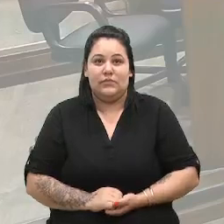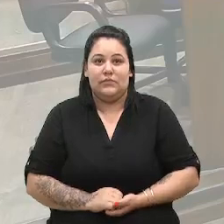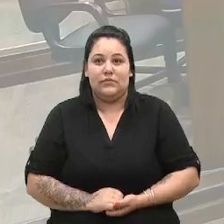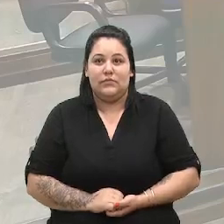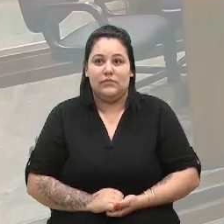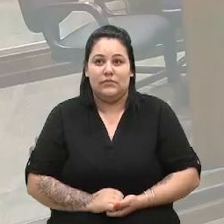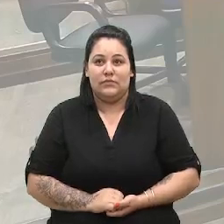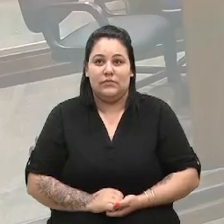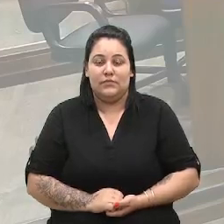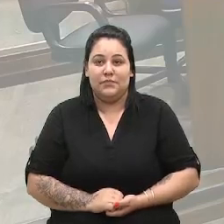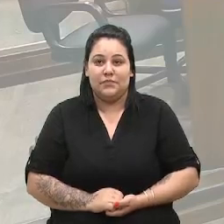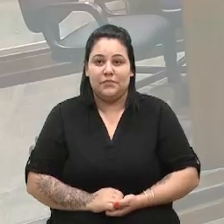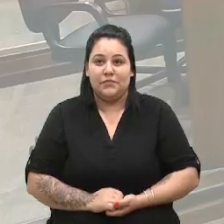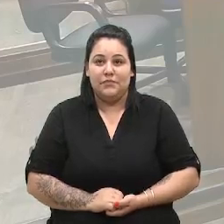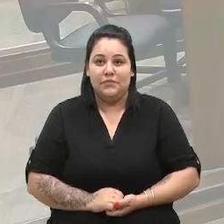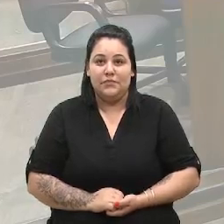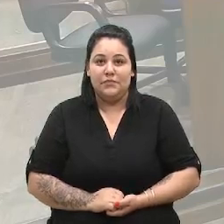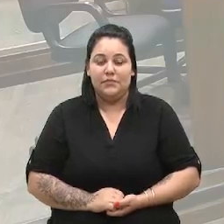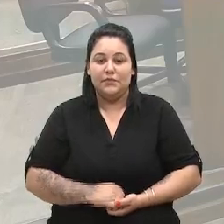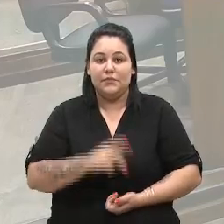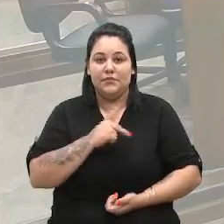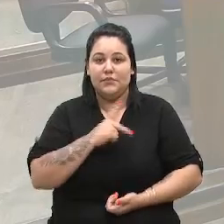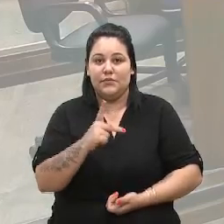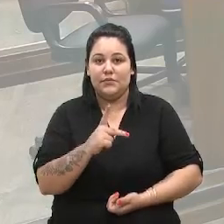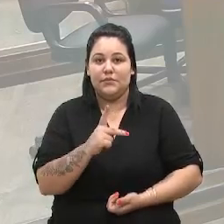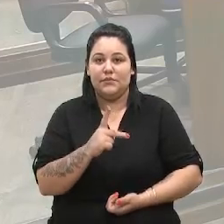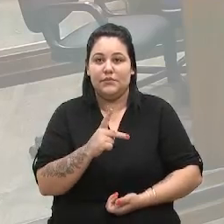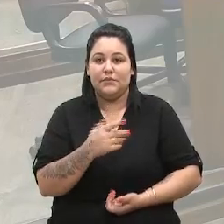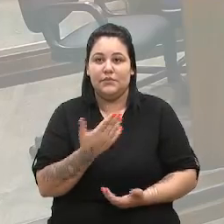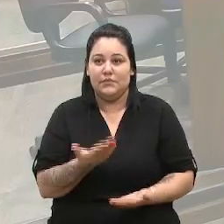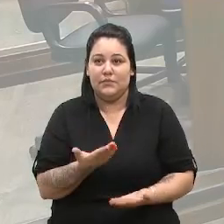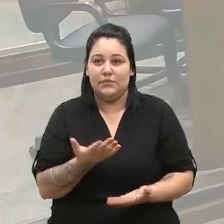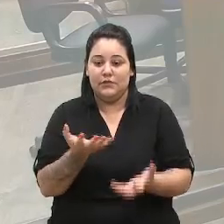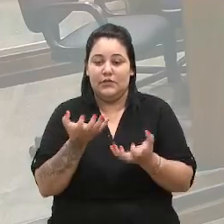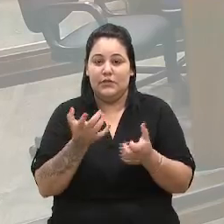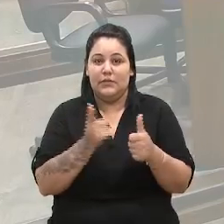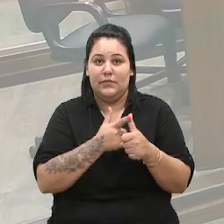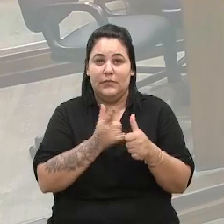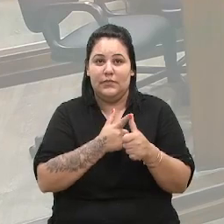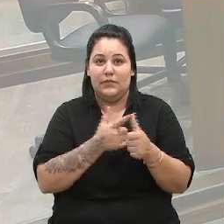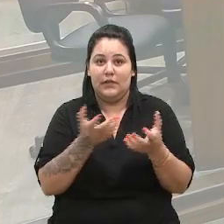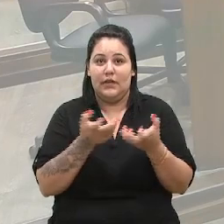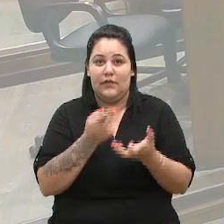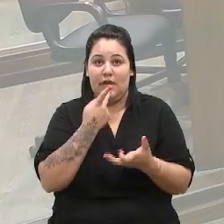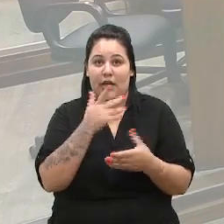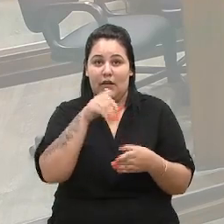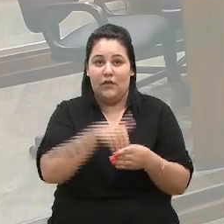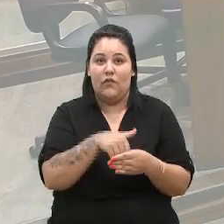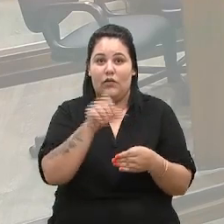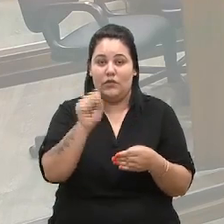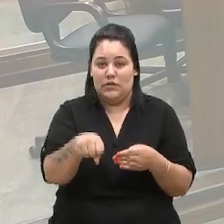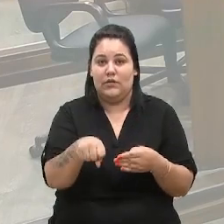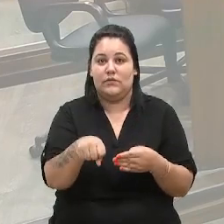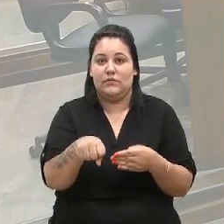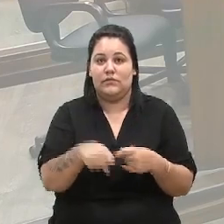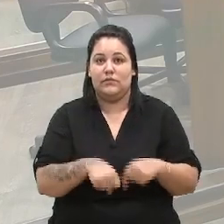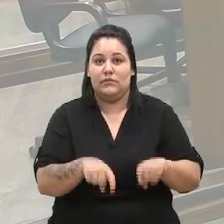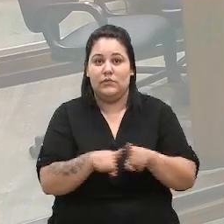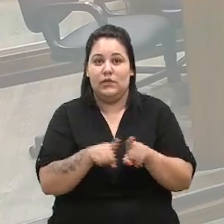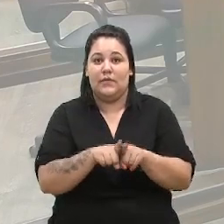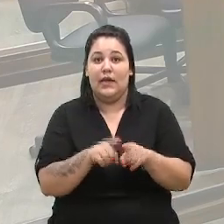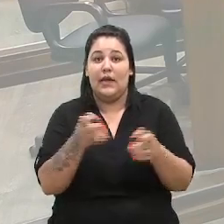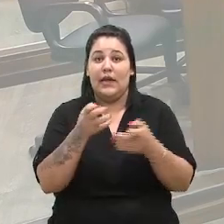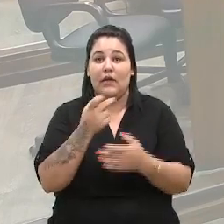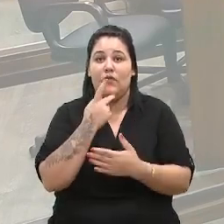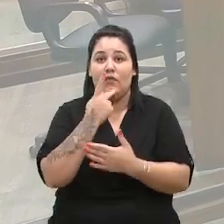Nobre presidente, eu quero, em primeiro lugar, dizer que voto sim e quero reafirmar